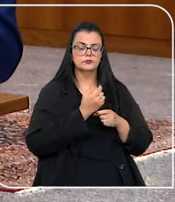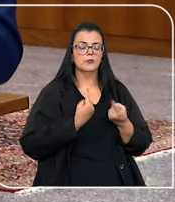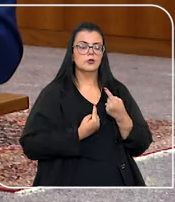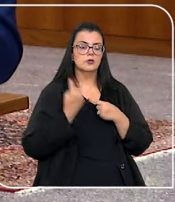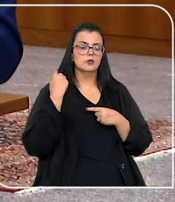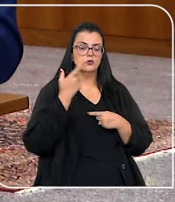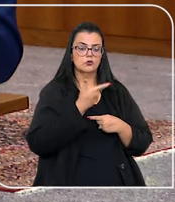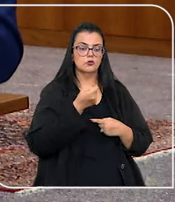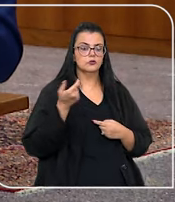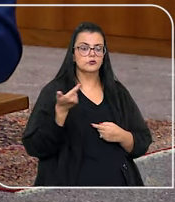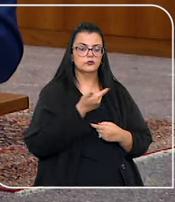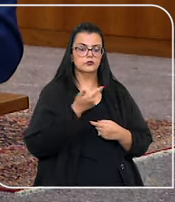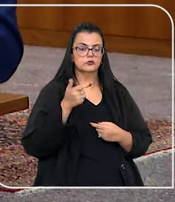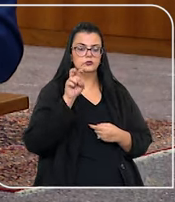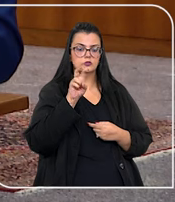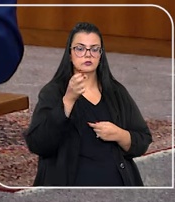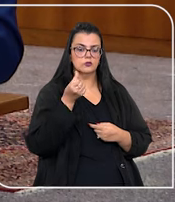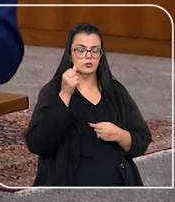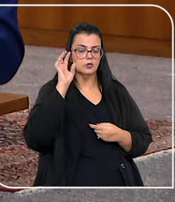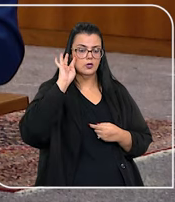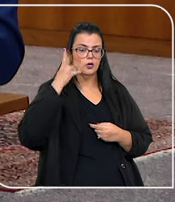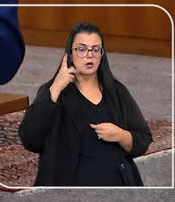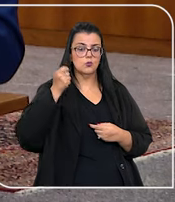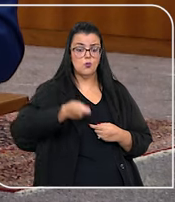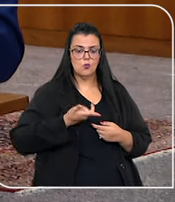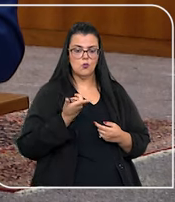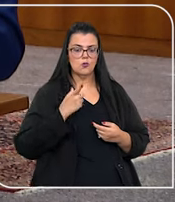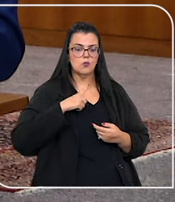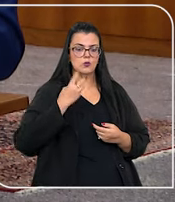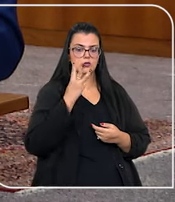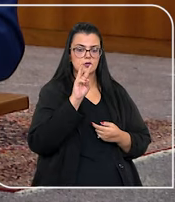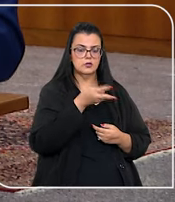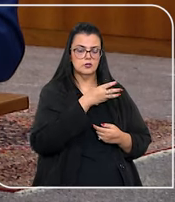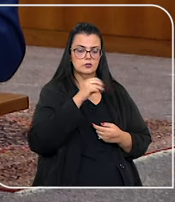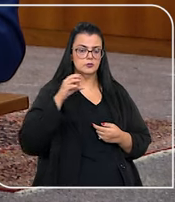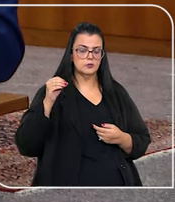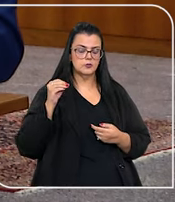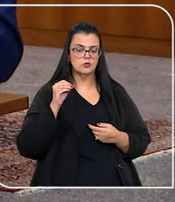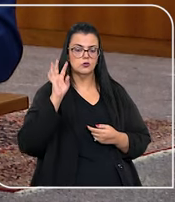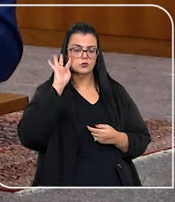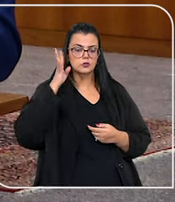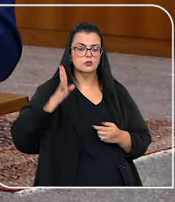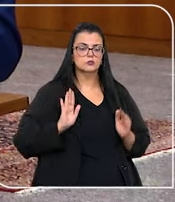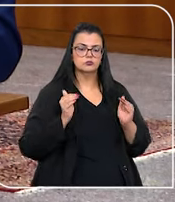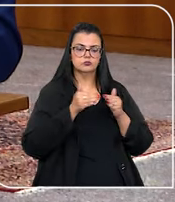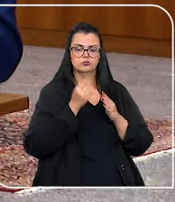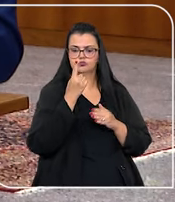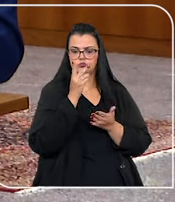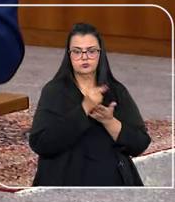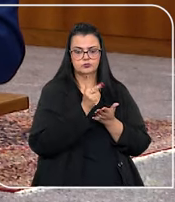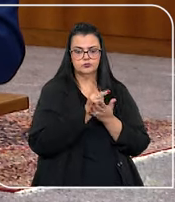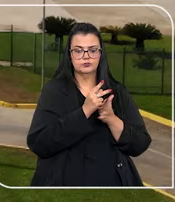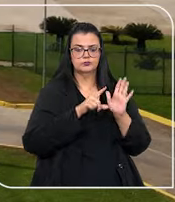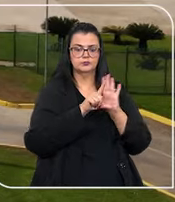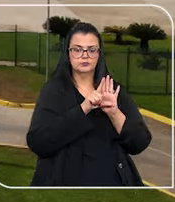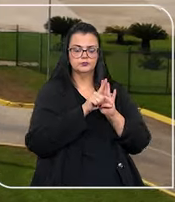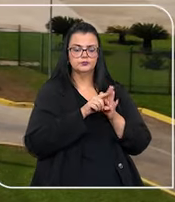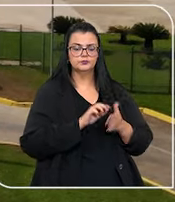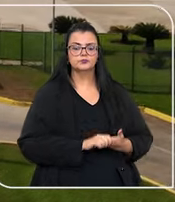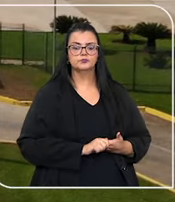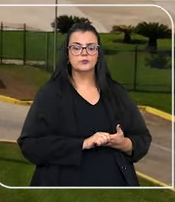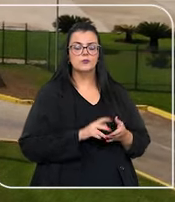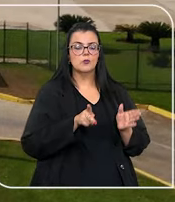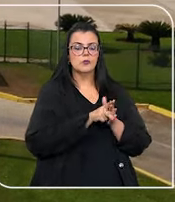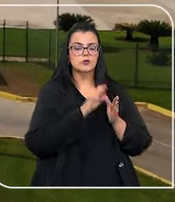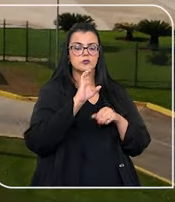ainda em 2022, 56 acordos e quase 3 mil decisões monocráticas sobre a mesma questão. O Código